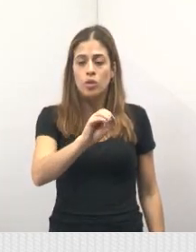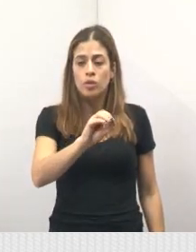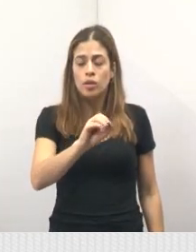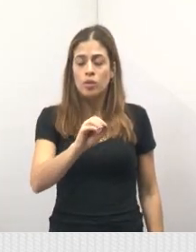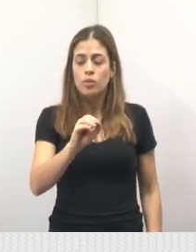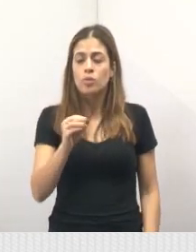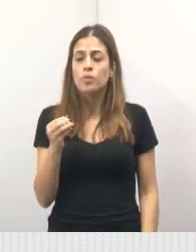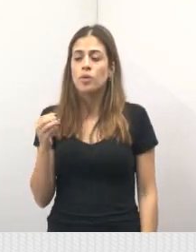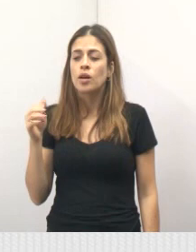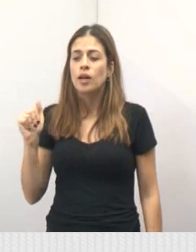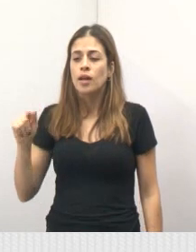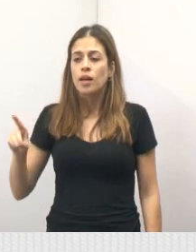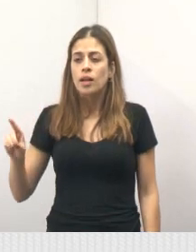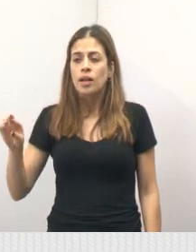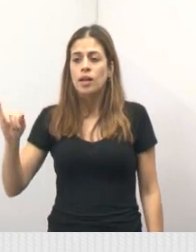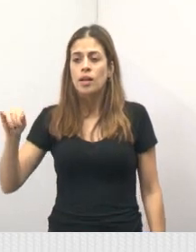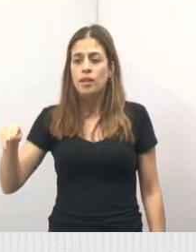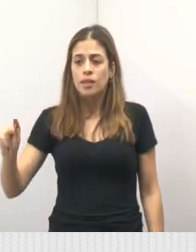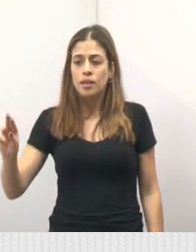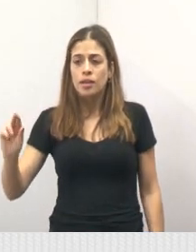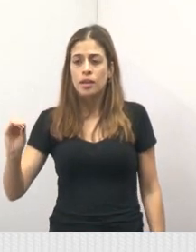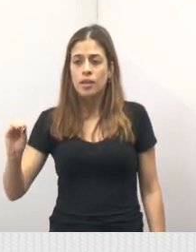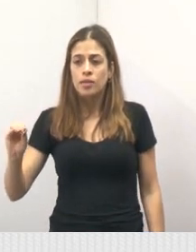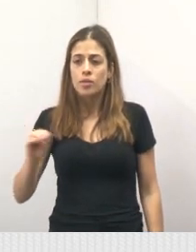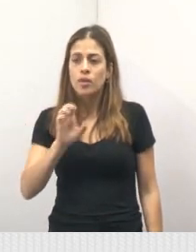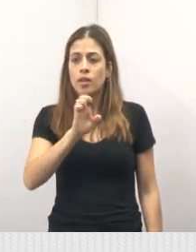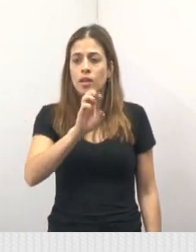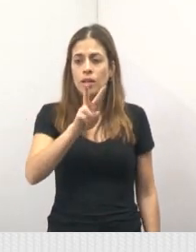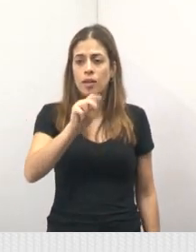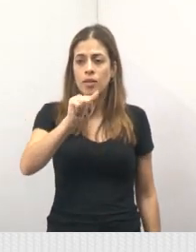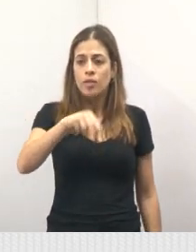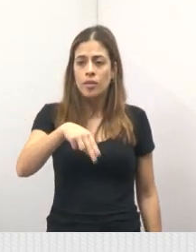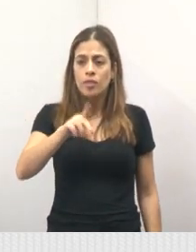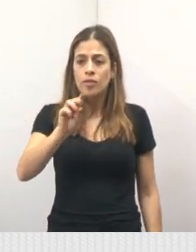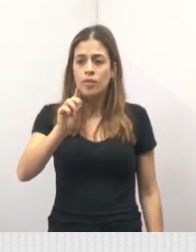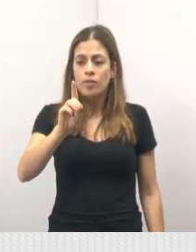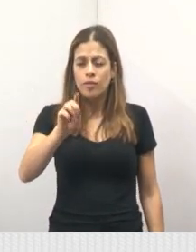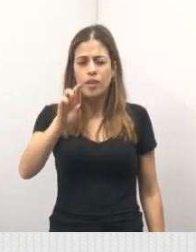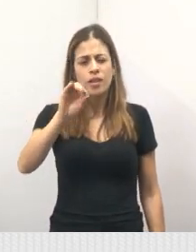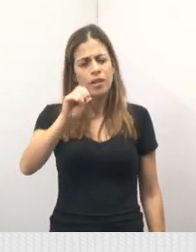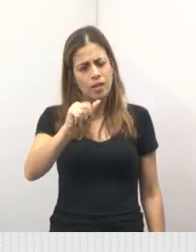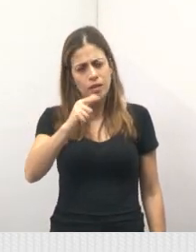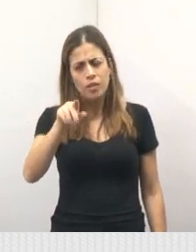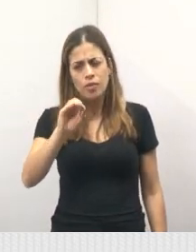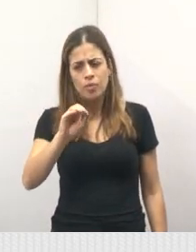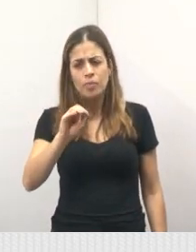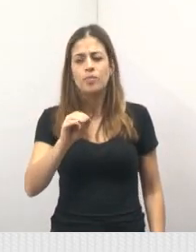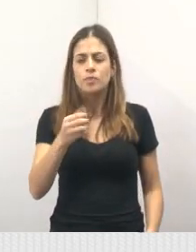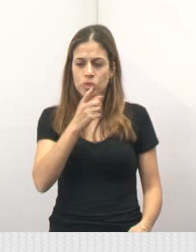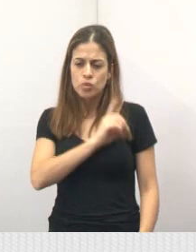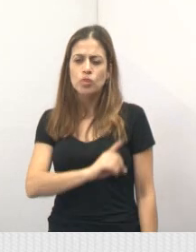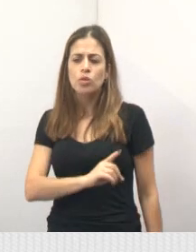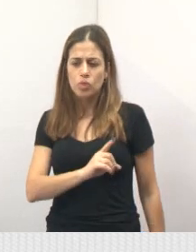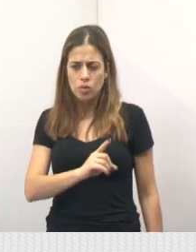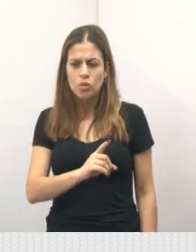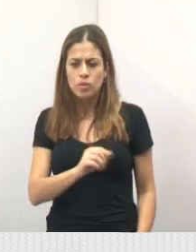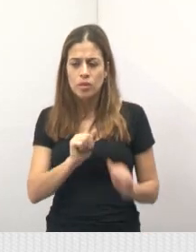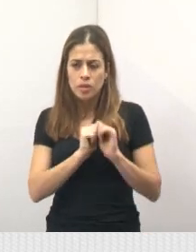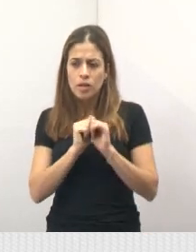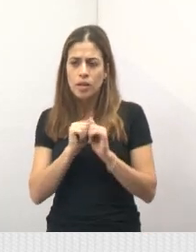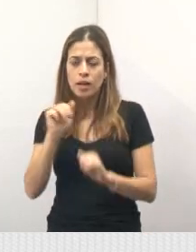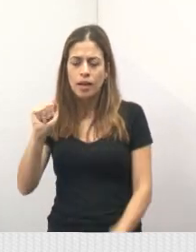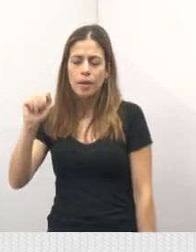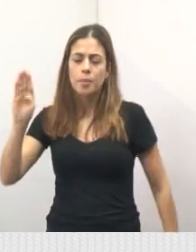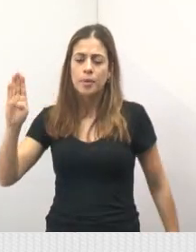basquete, o Evandrão, um grande amigo de muito tempo também que hoje faz parte da diretoria da ABJ. Pessoal, vamos